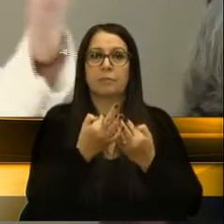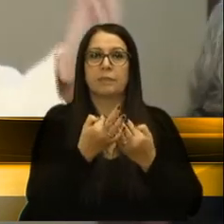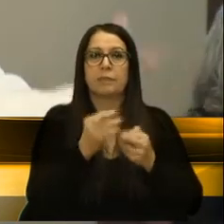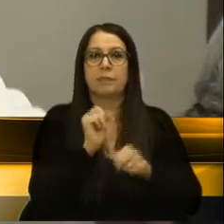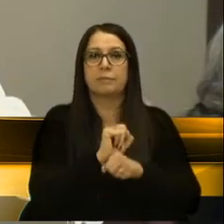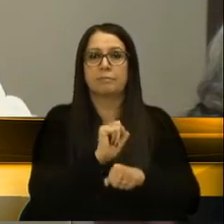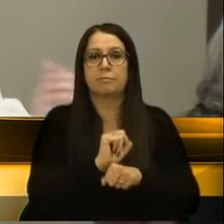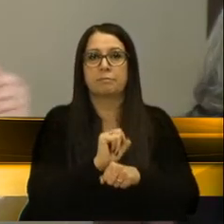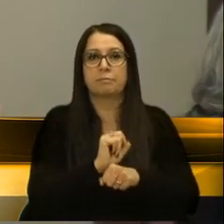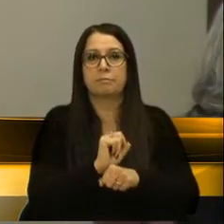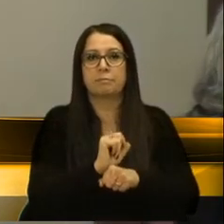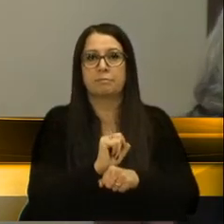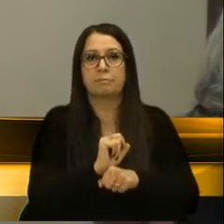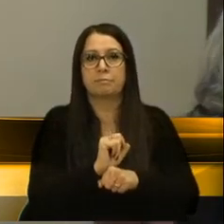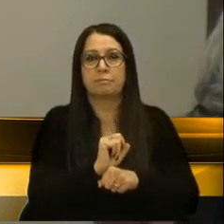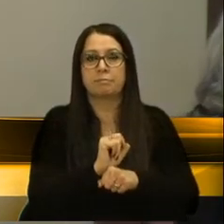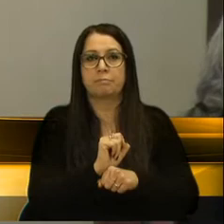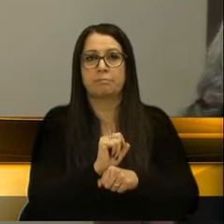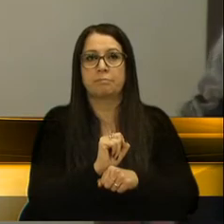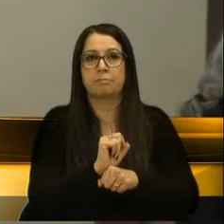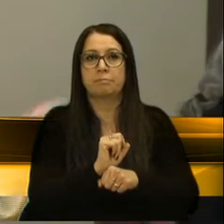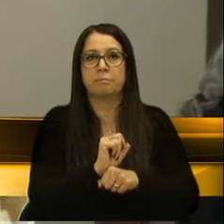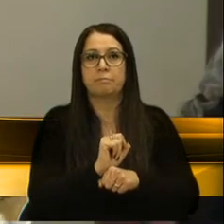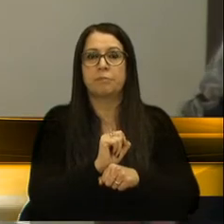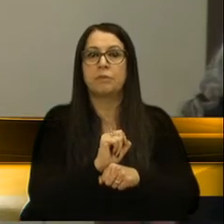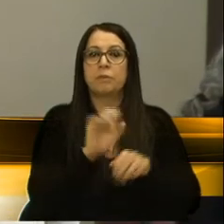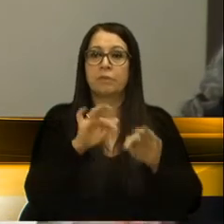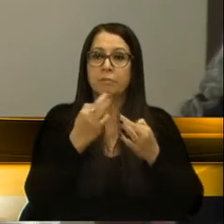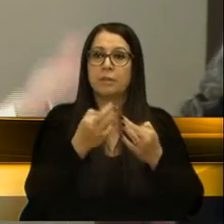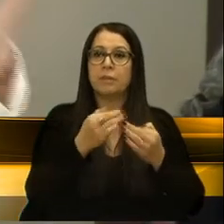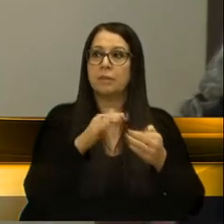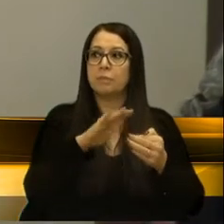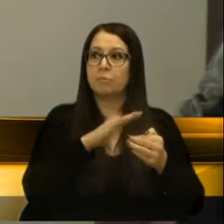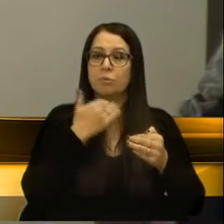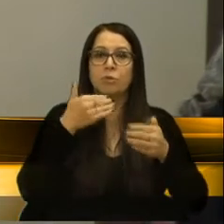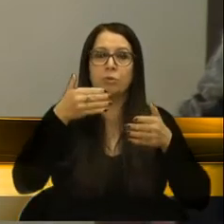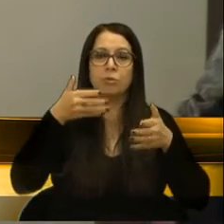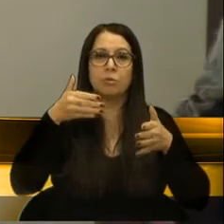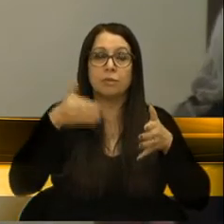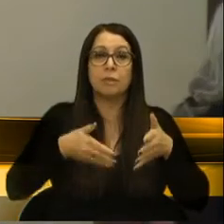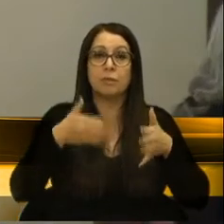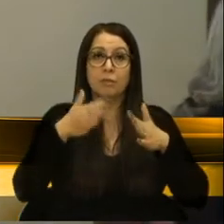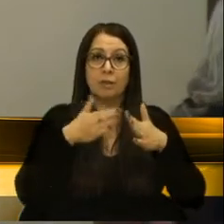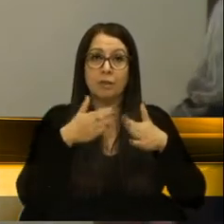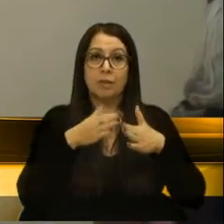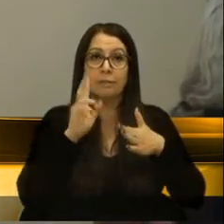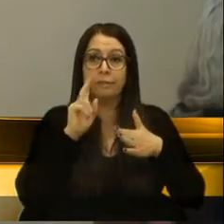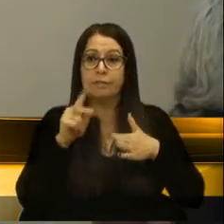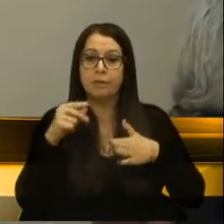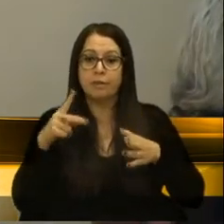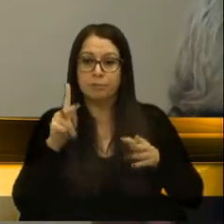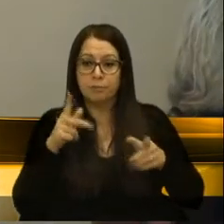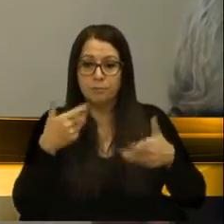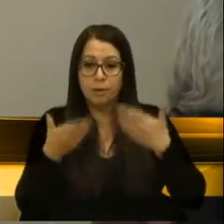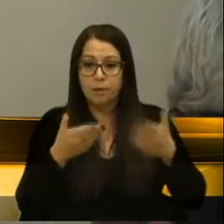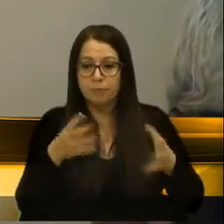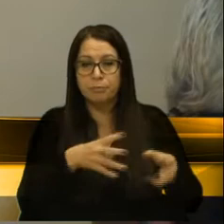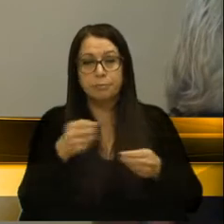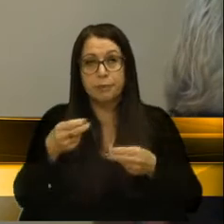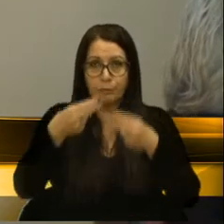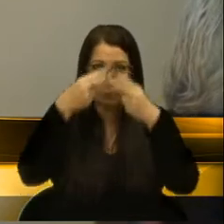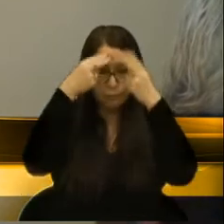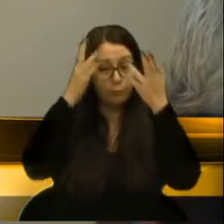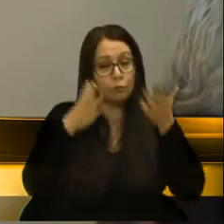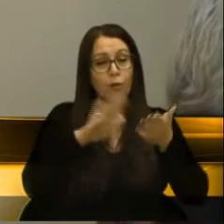esperar com o seu ente querido, morto, dentro de casa, vir o serviço de necropsia, que já é um trauma à